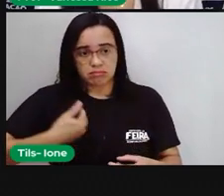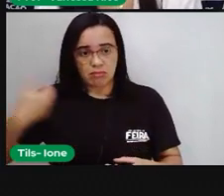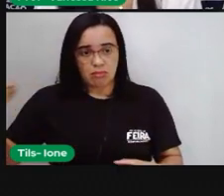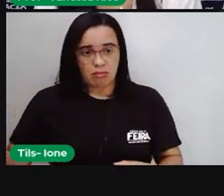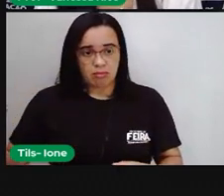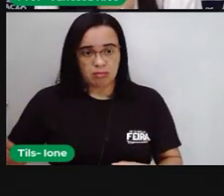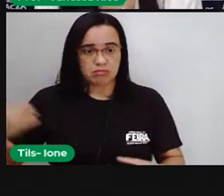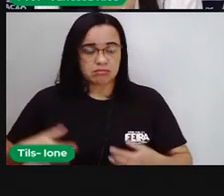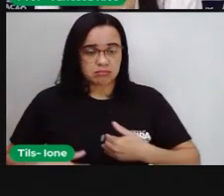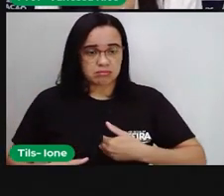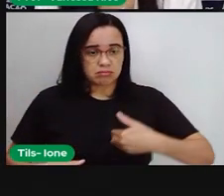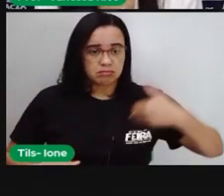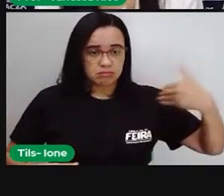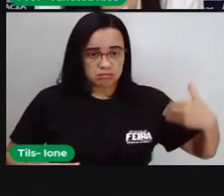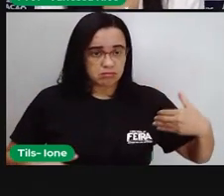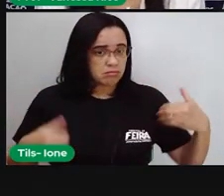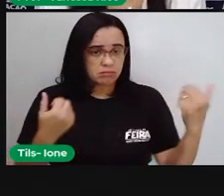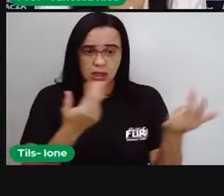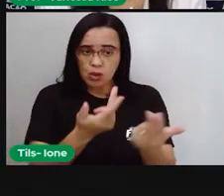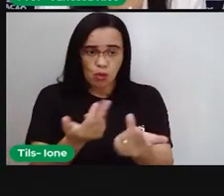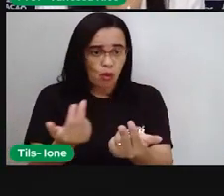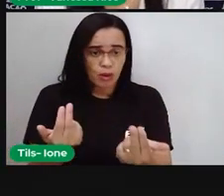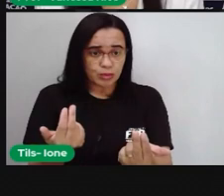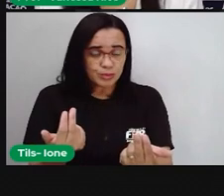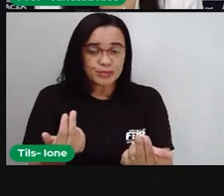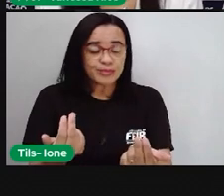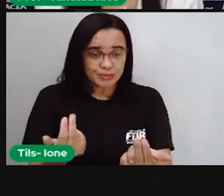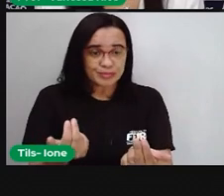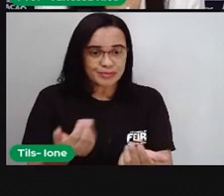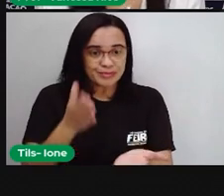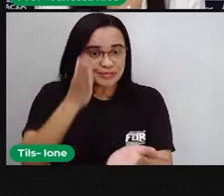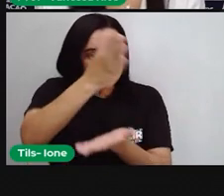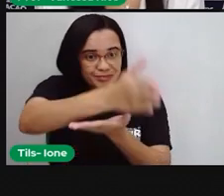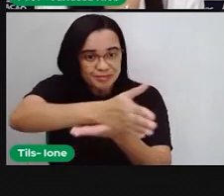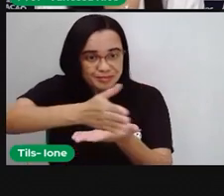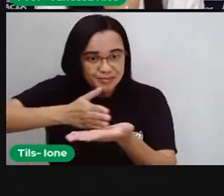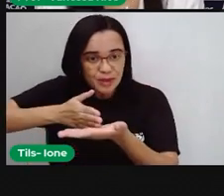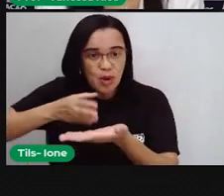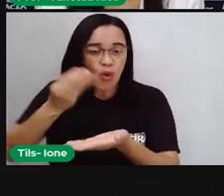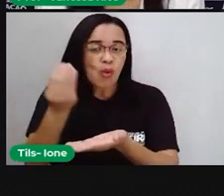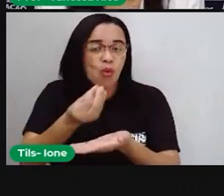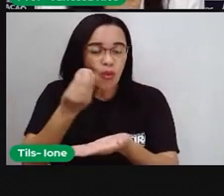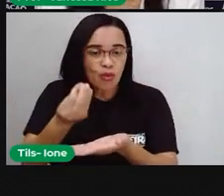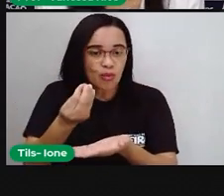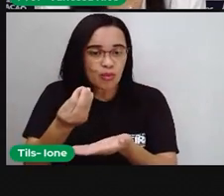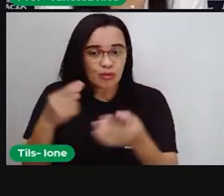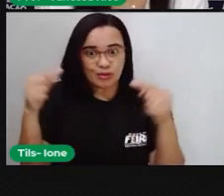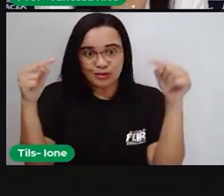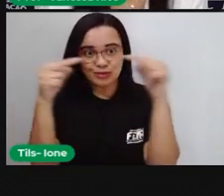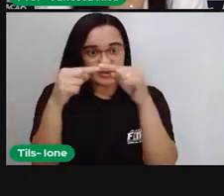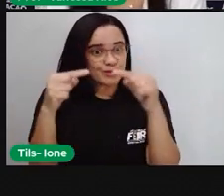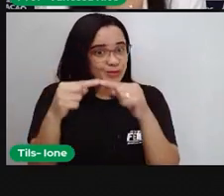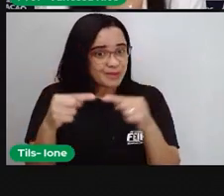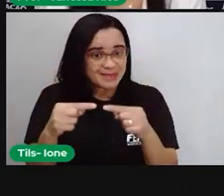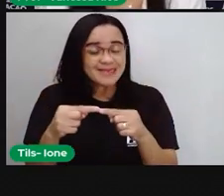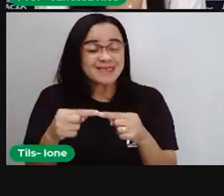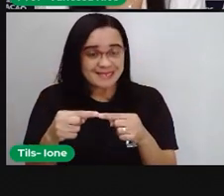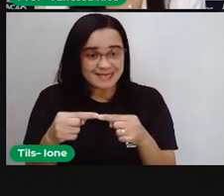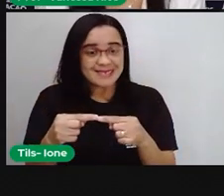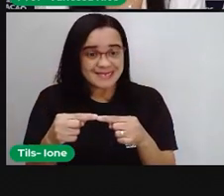na outra parte. Então, a cada metade está sendo aí correspondente à outra.